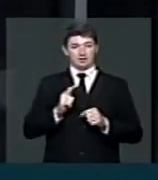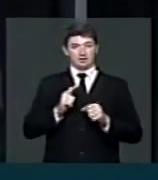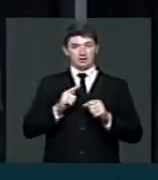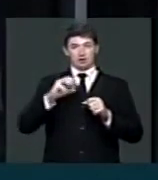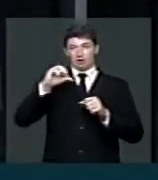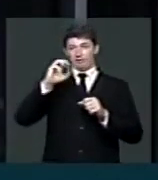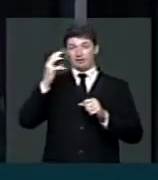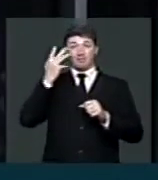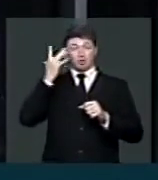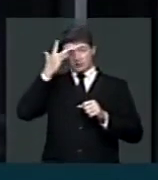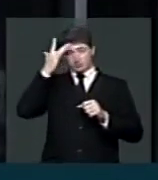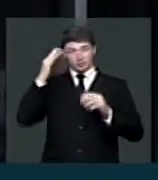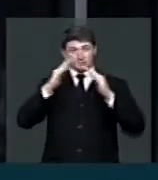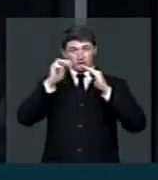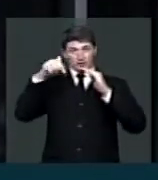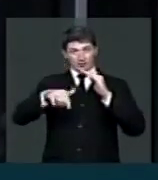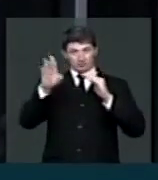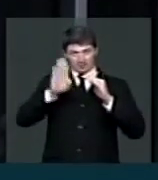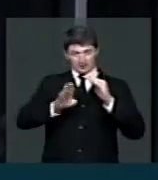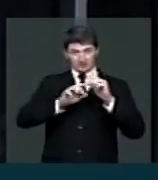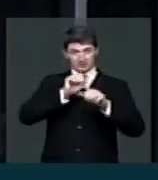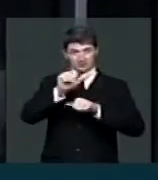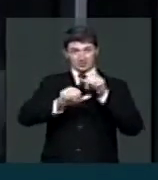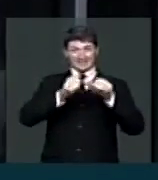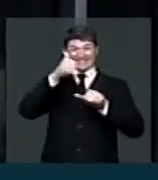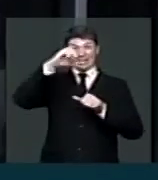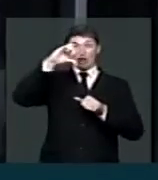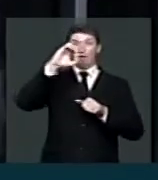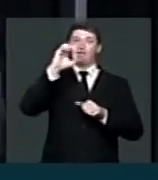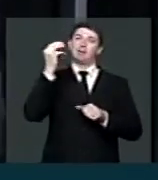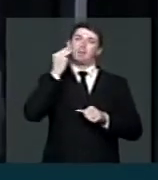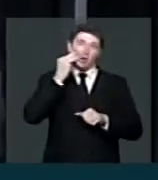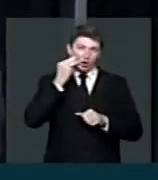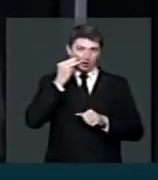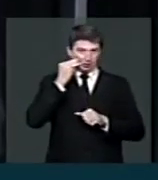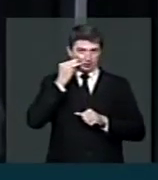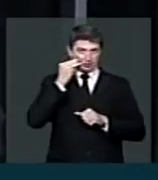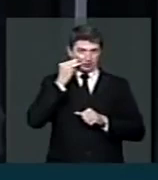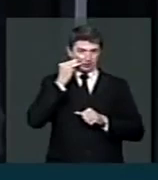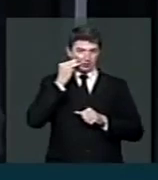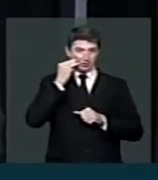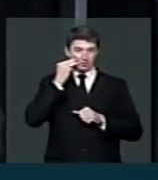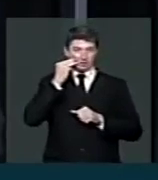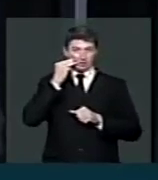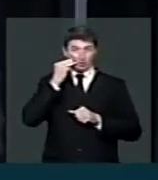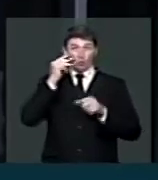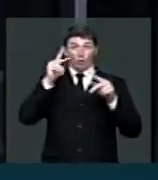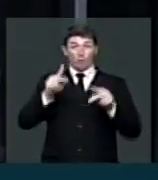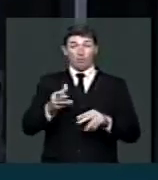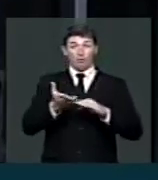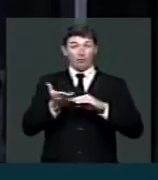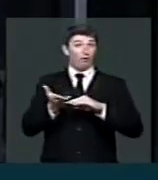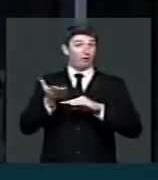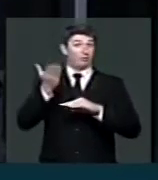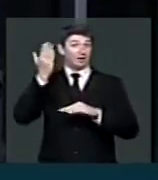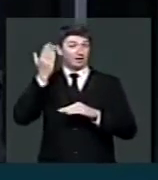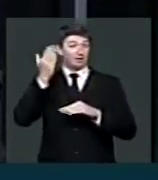90 milhões de habitantes para 190 milhões de habitantes. A população do Brasil cresceu